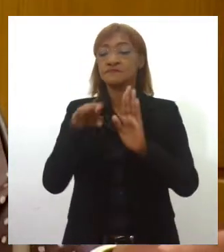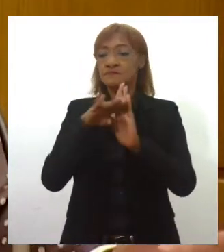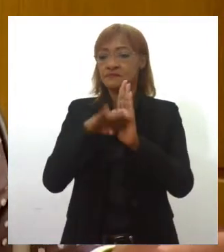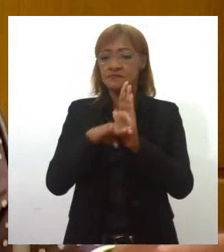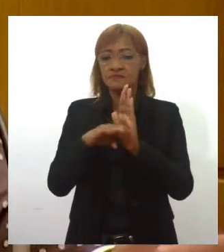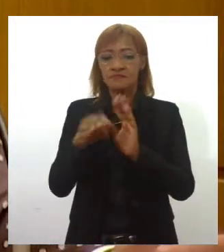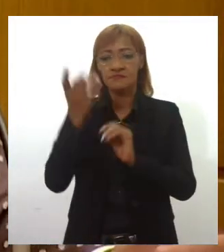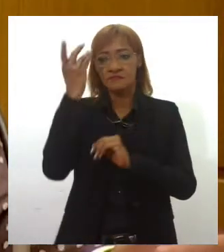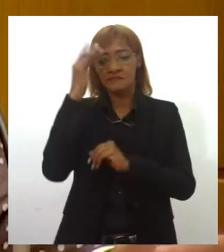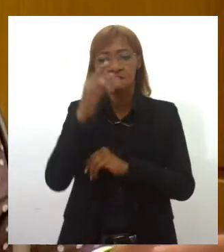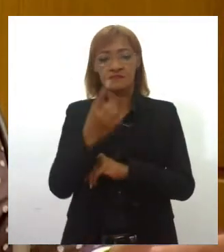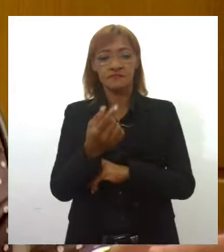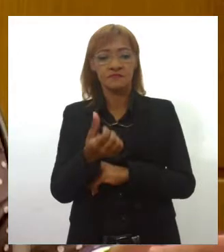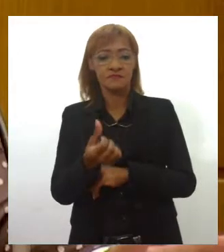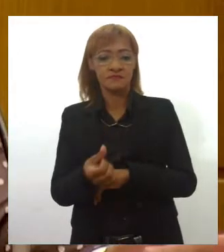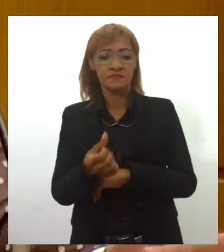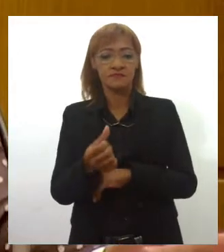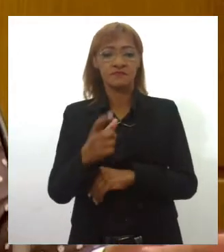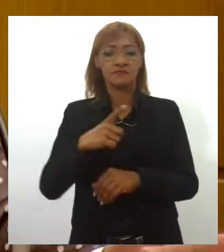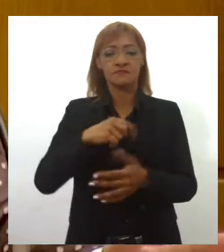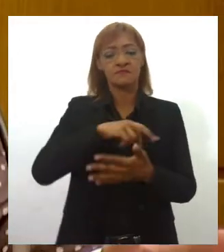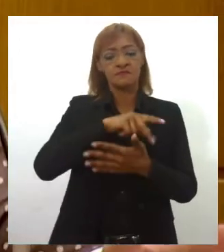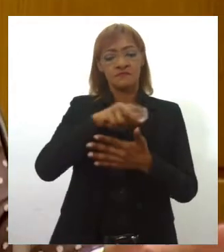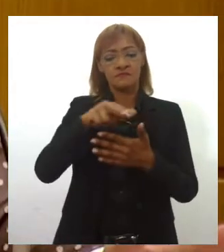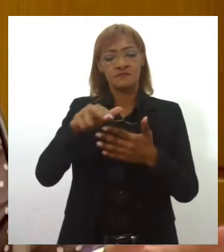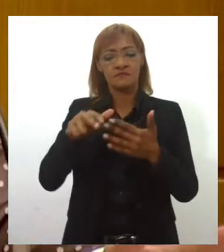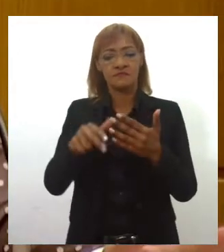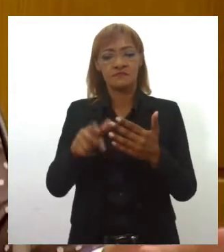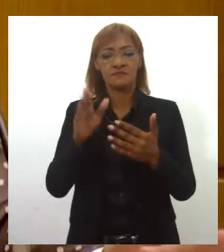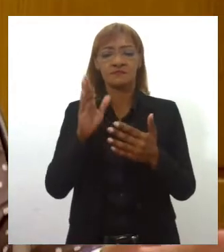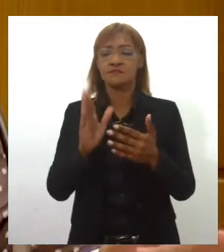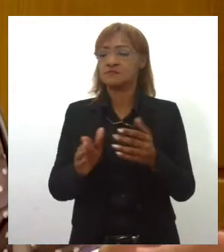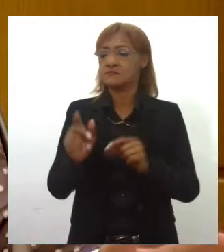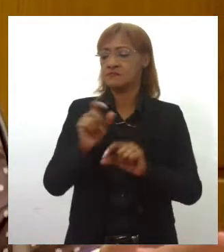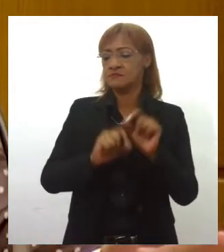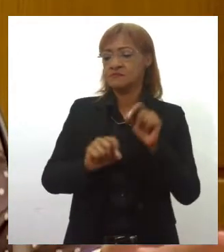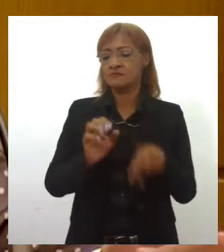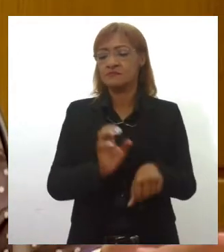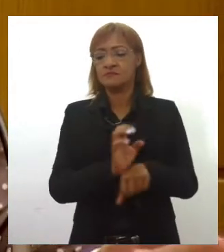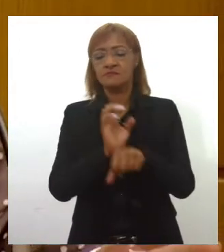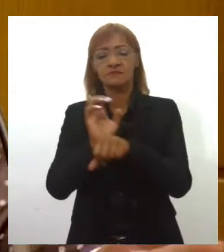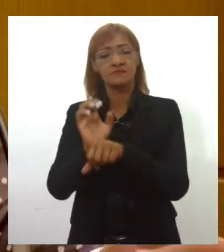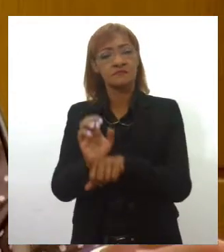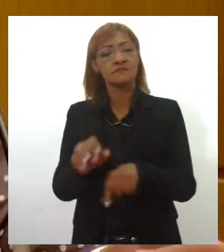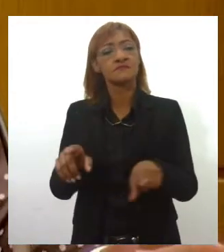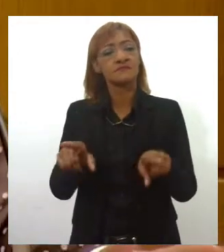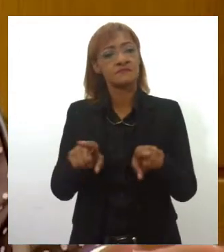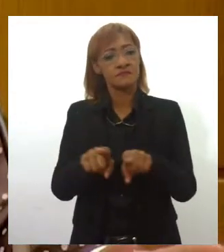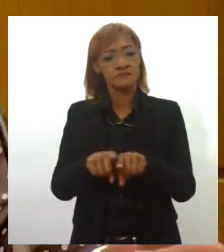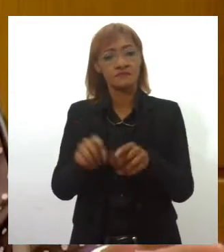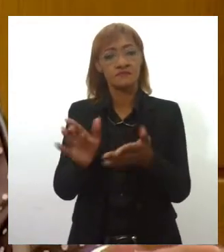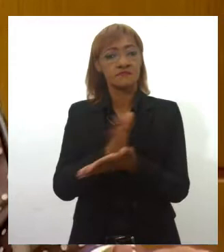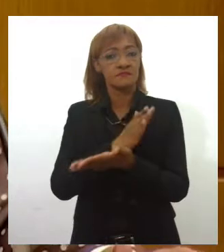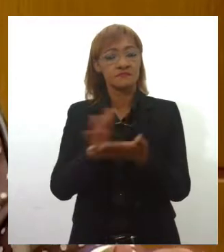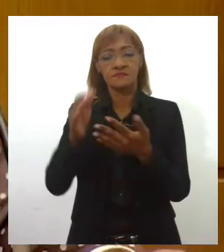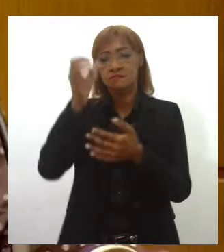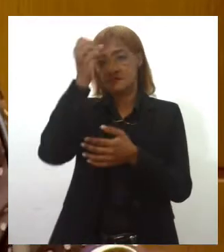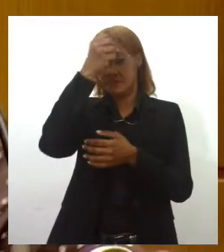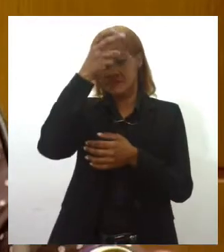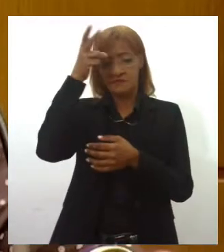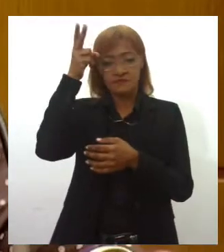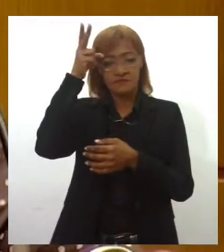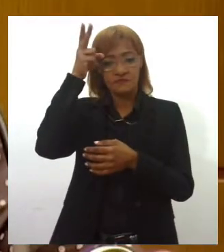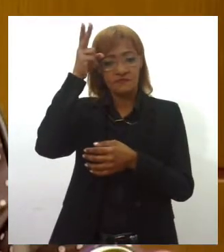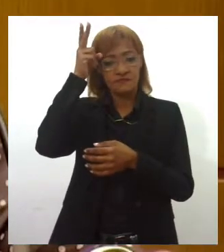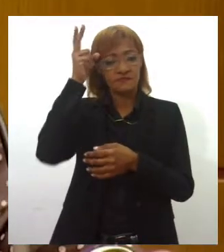16 Dias de Ativismo, onde reuniu diversas procuradoras de diversos estados e também de algumas prefeituras municipais, também lá